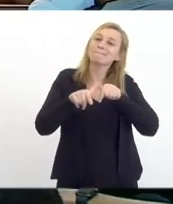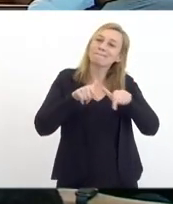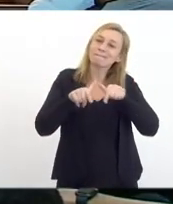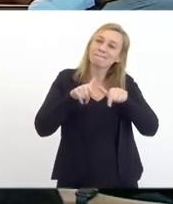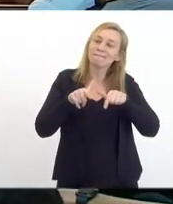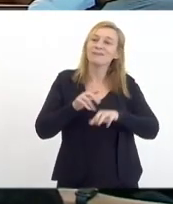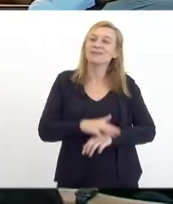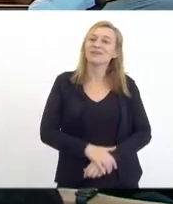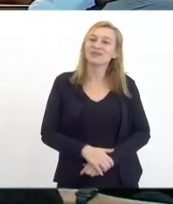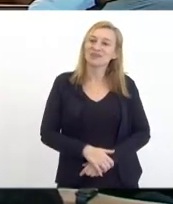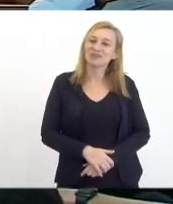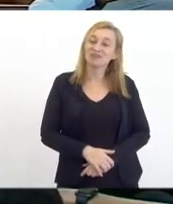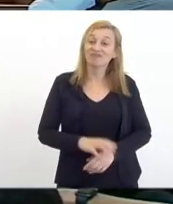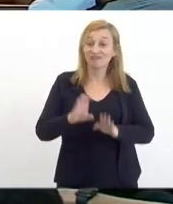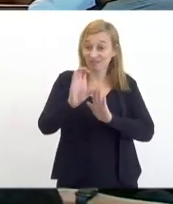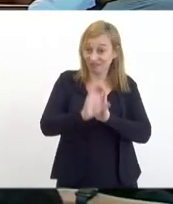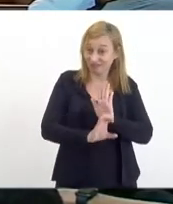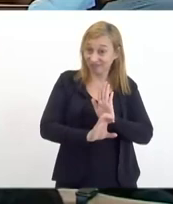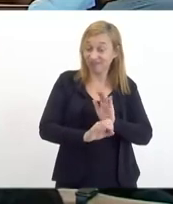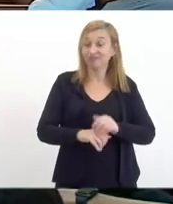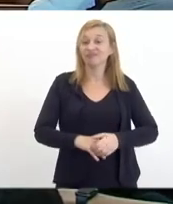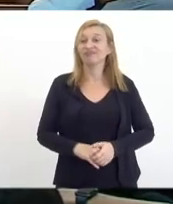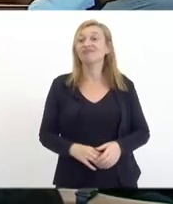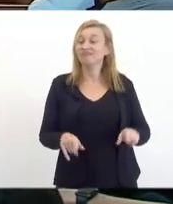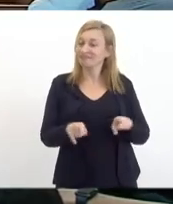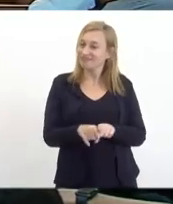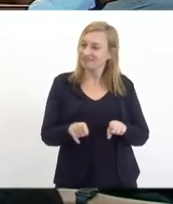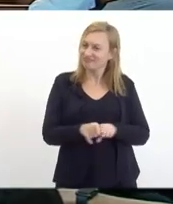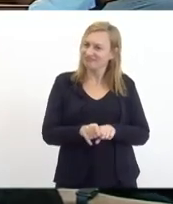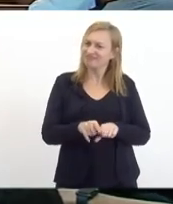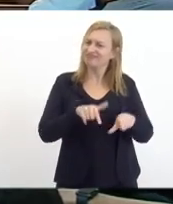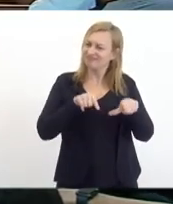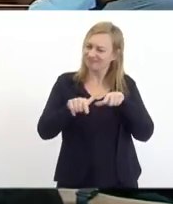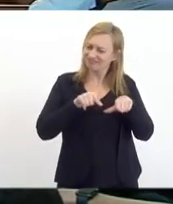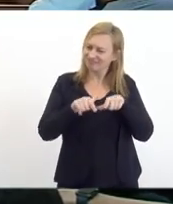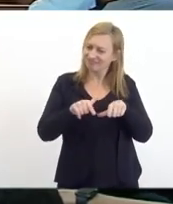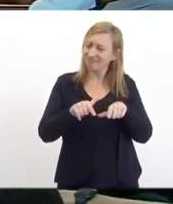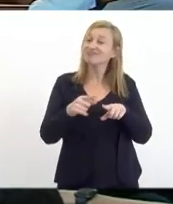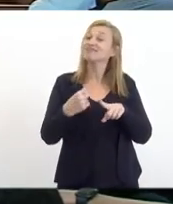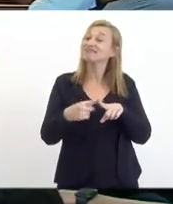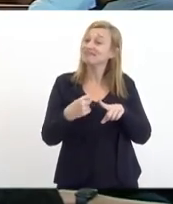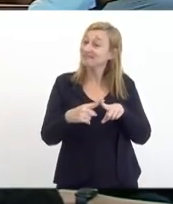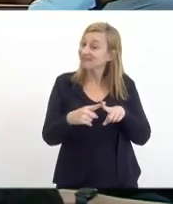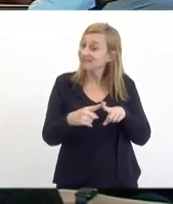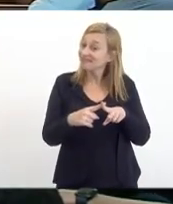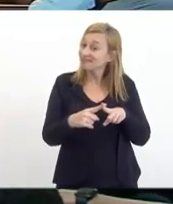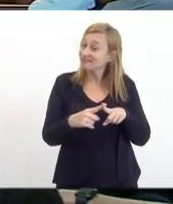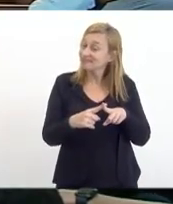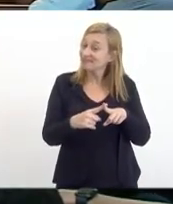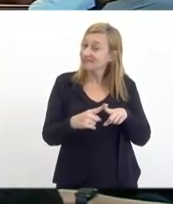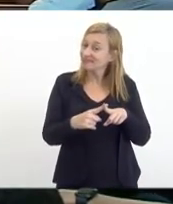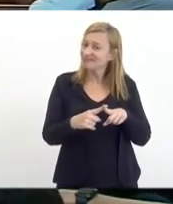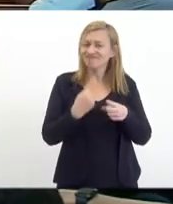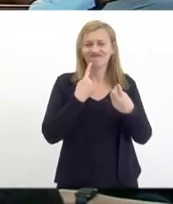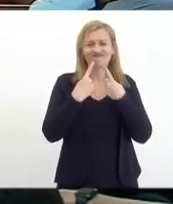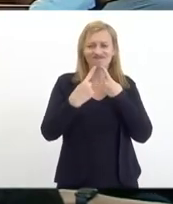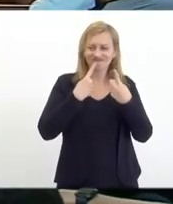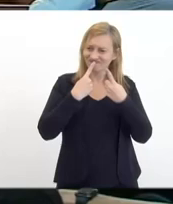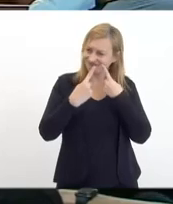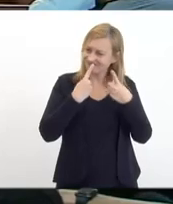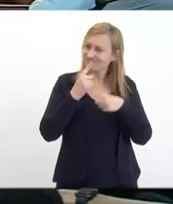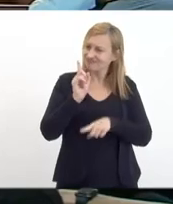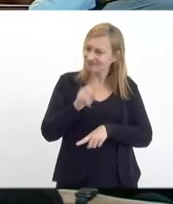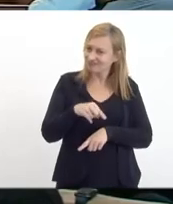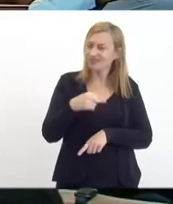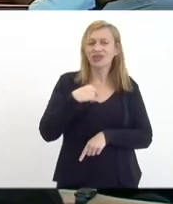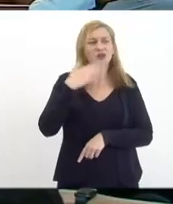essa emenda e também este trabalho porque de debate né que eu sei